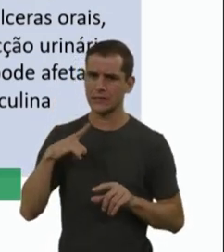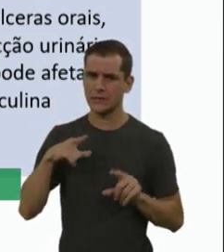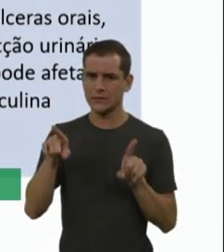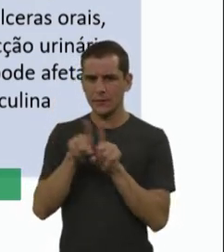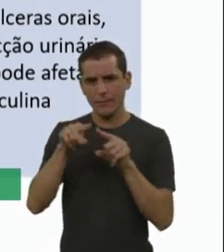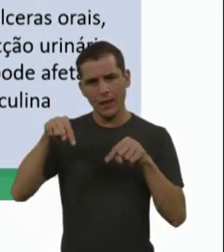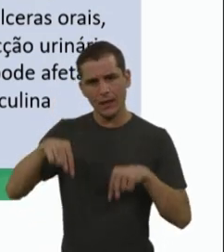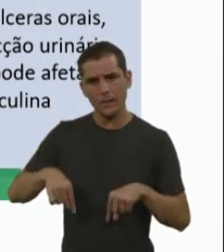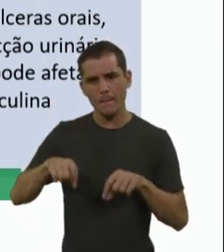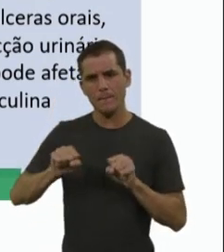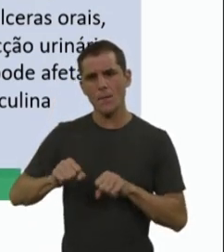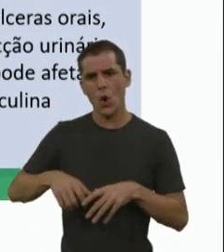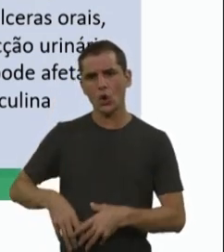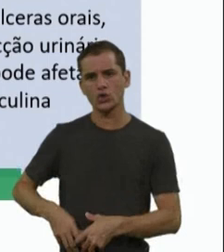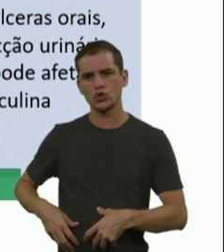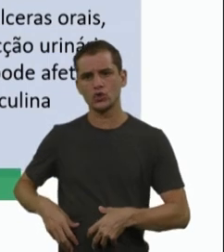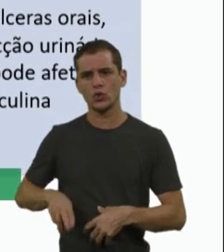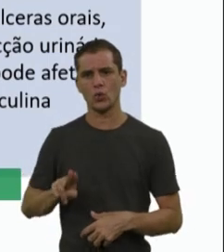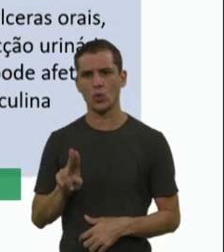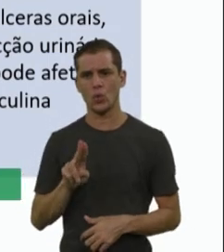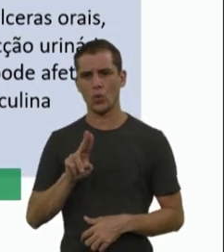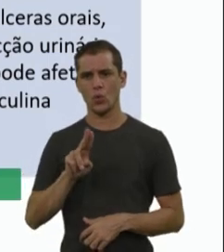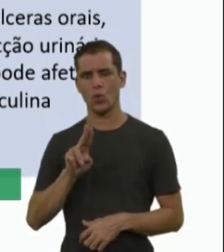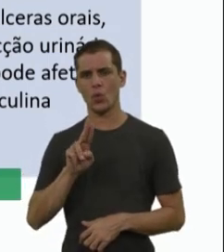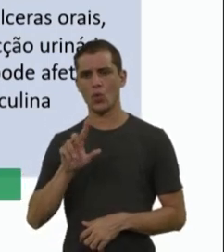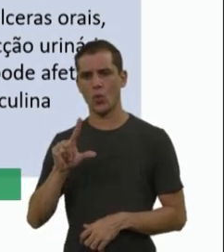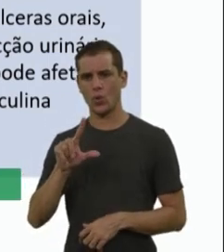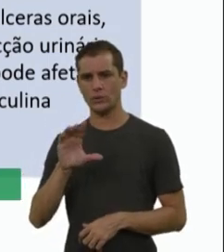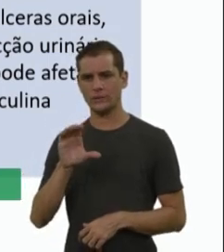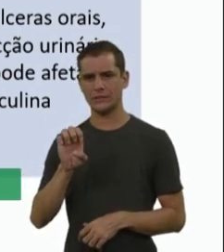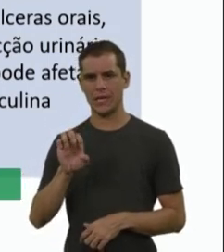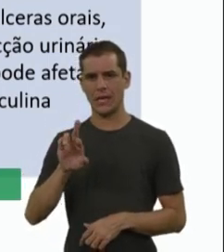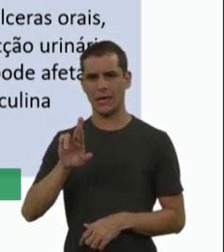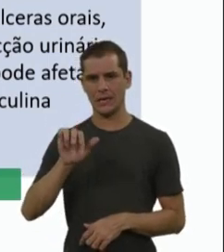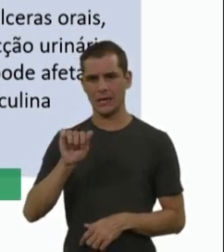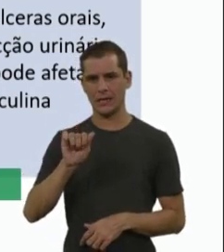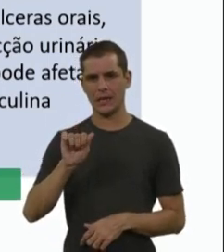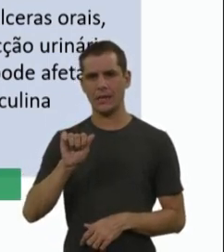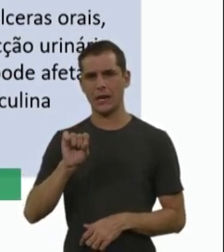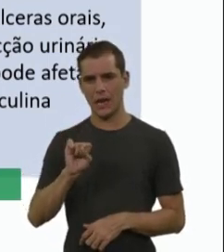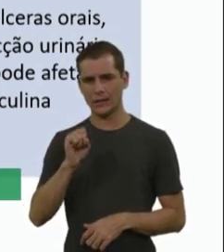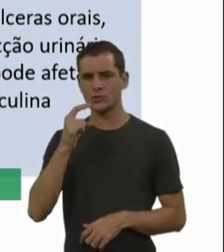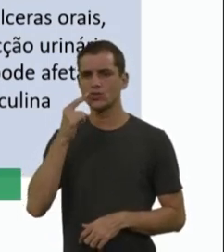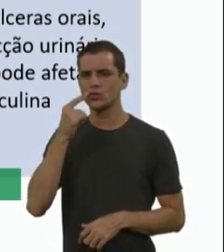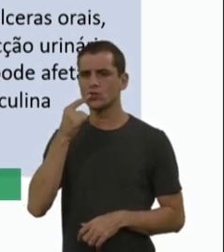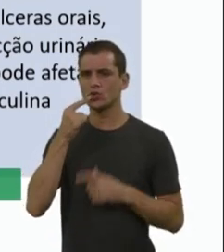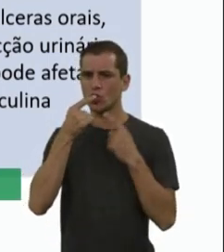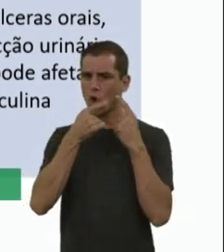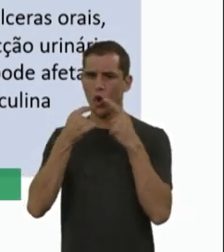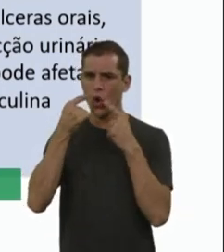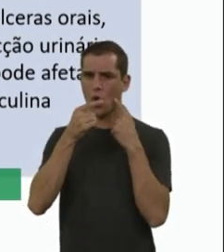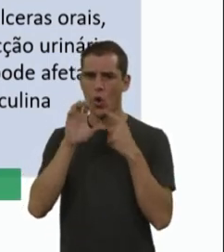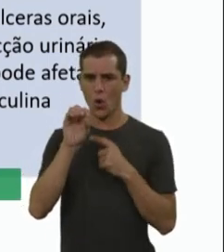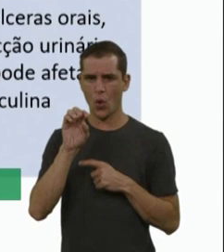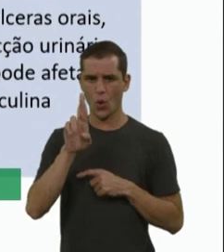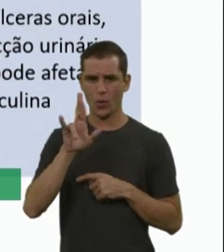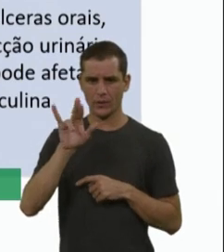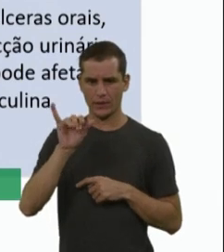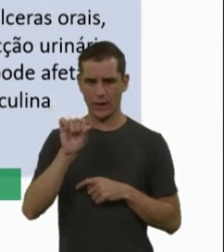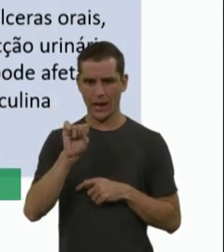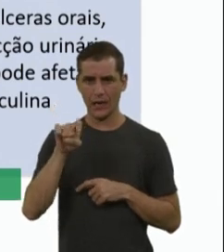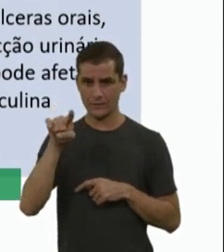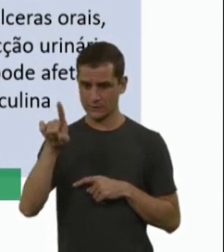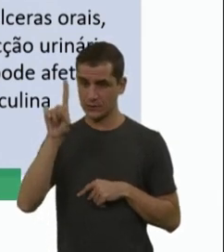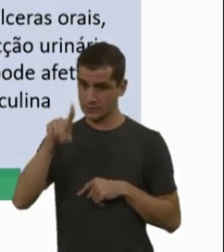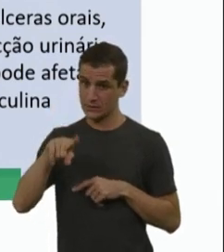rastrocutânea. Um fato importante do RISGPLAM é que ele é teratogênico, né, isso a gente fala de estudos animais, mas como a gente